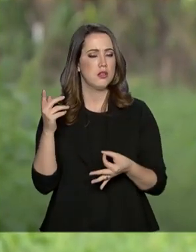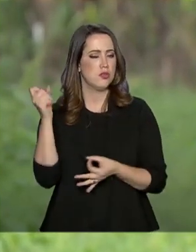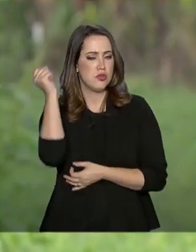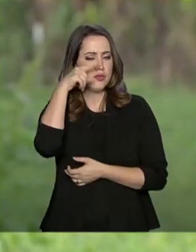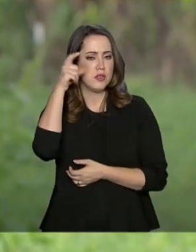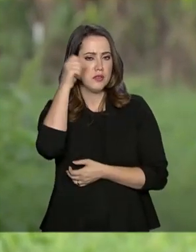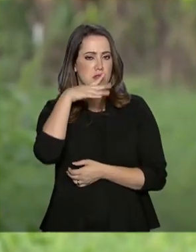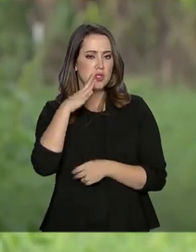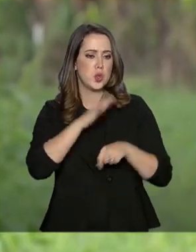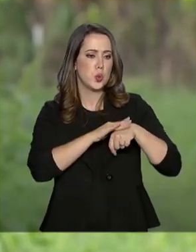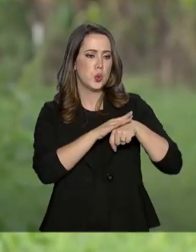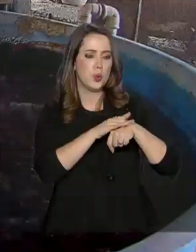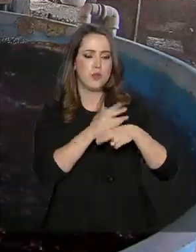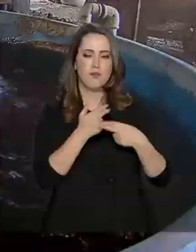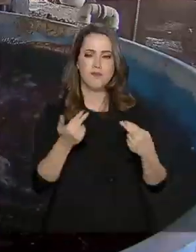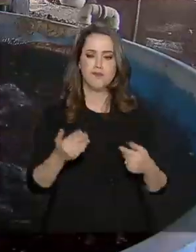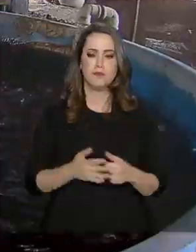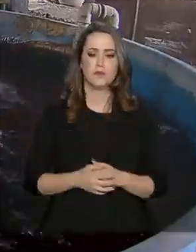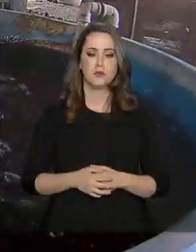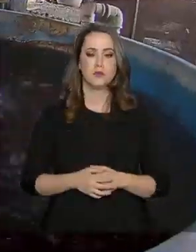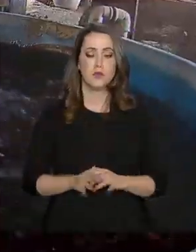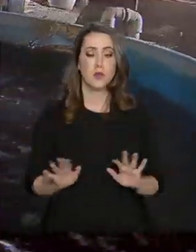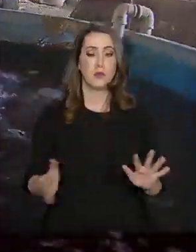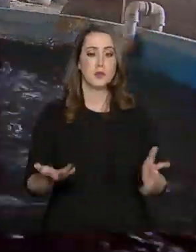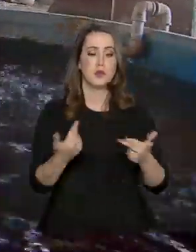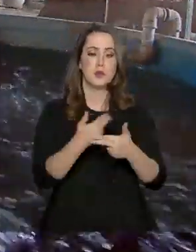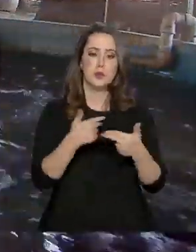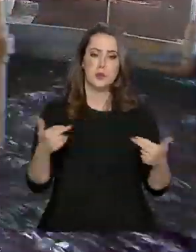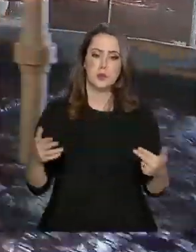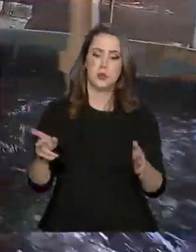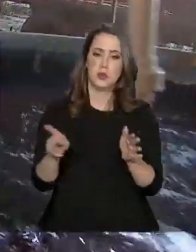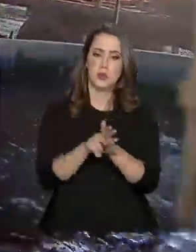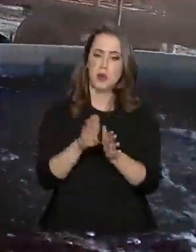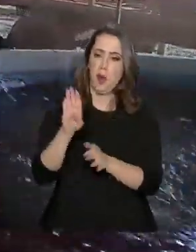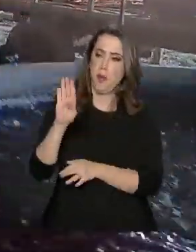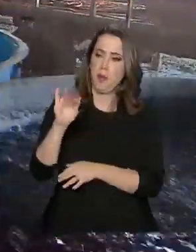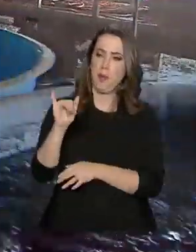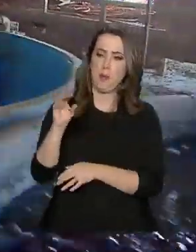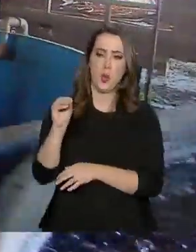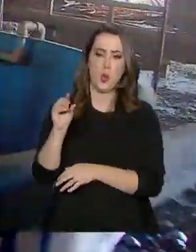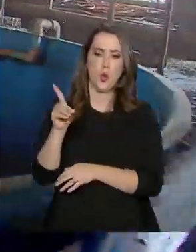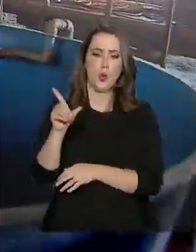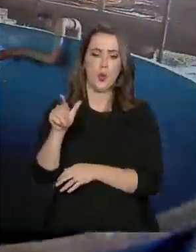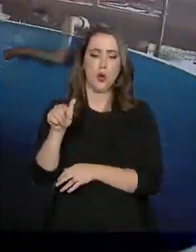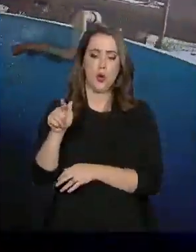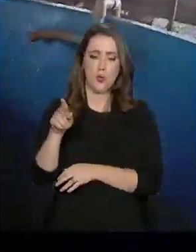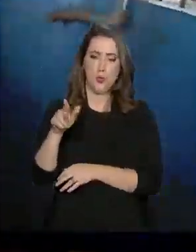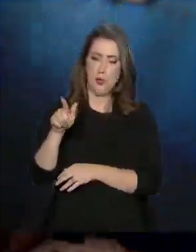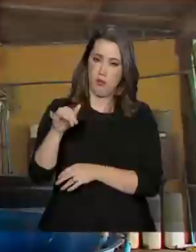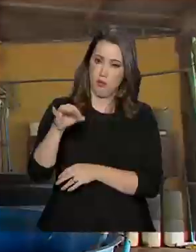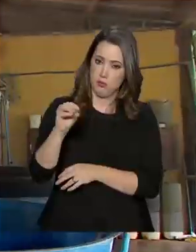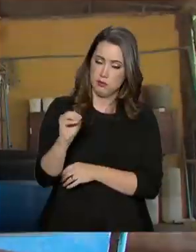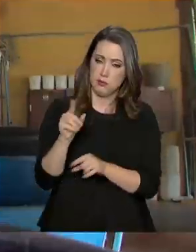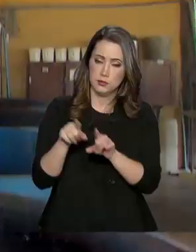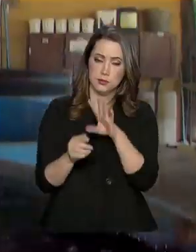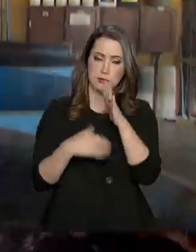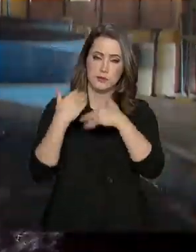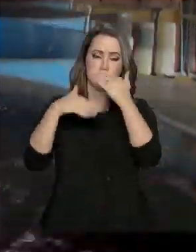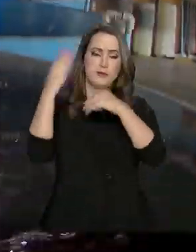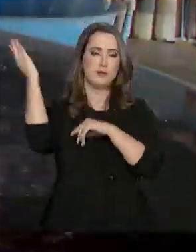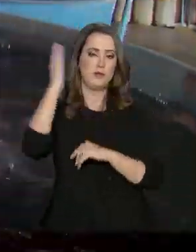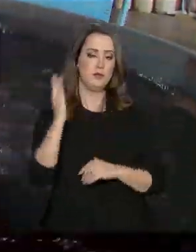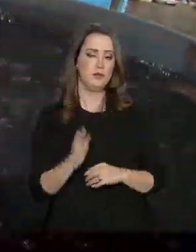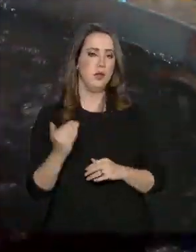ataque de doenças e de pragas. A produção de produtos biológicos para o controle de pragas e doenças agrícolas cresceu no